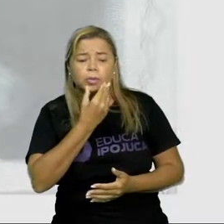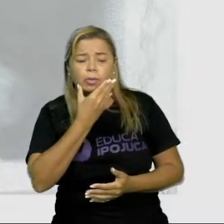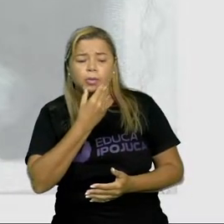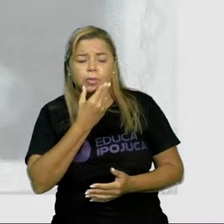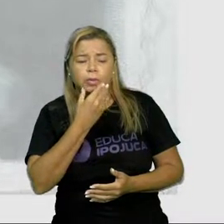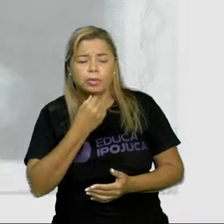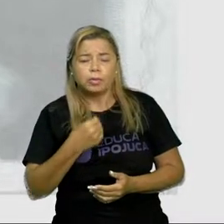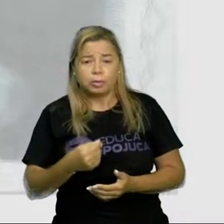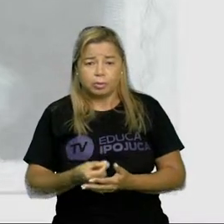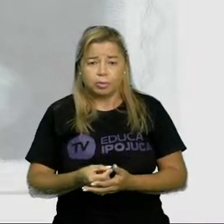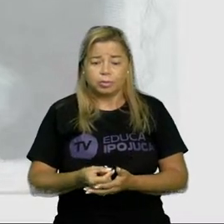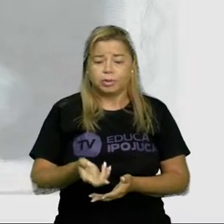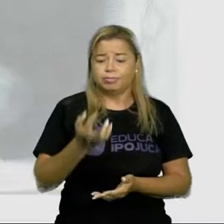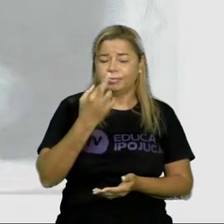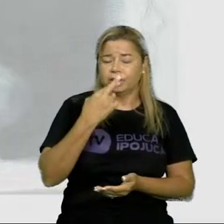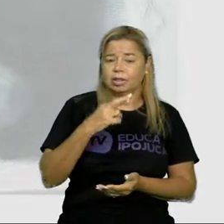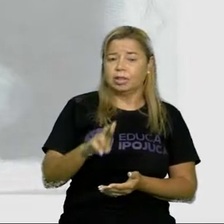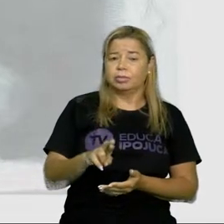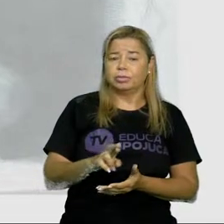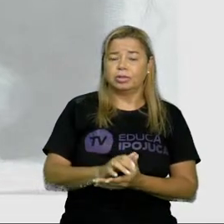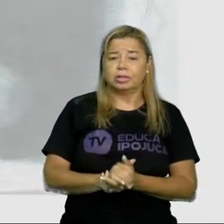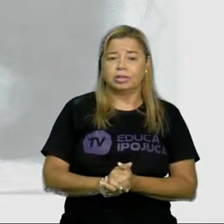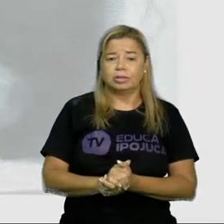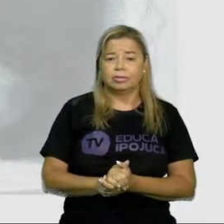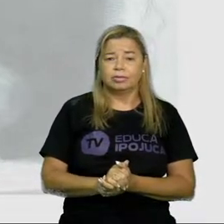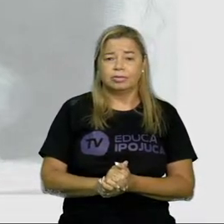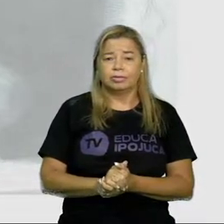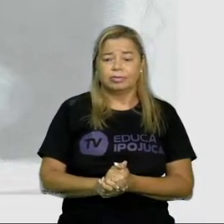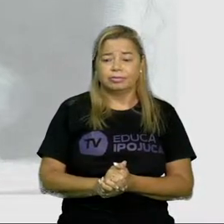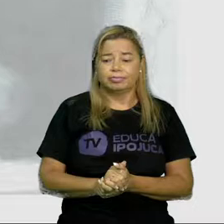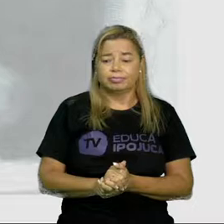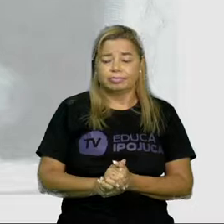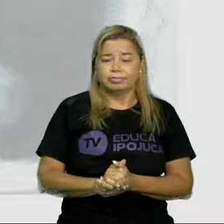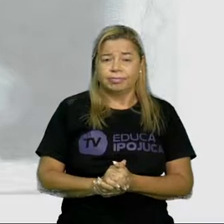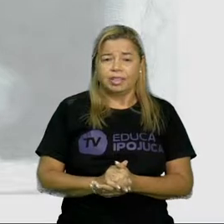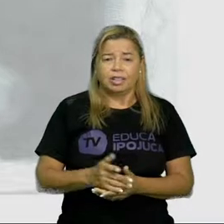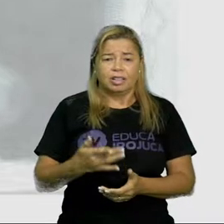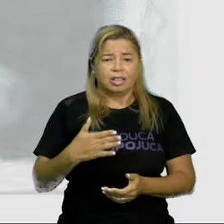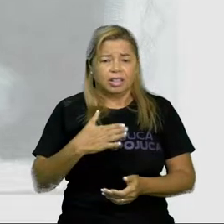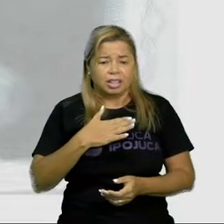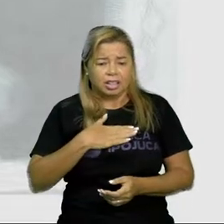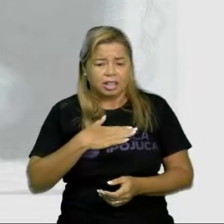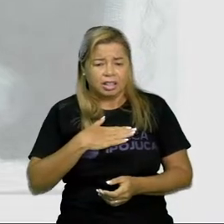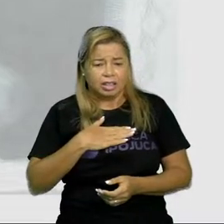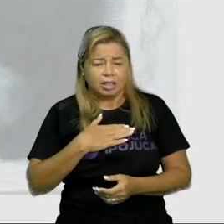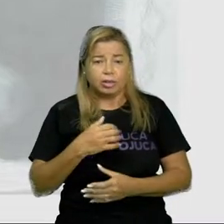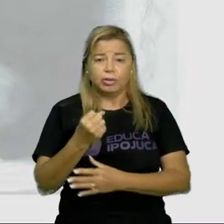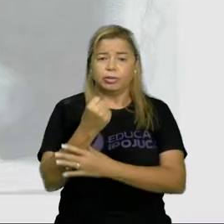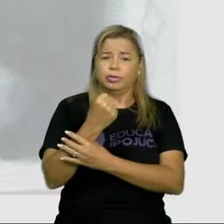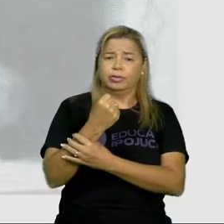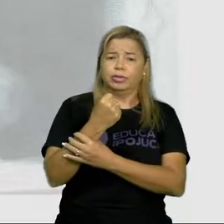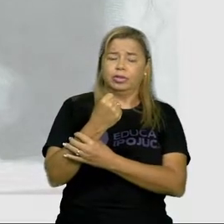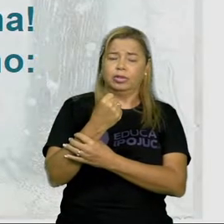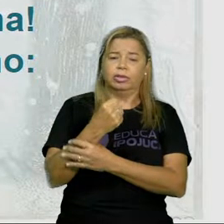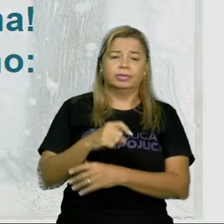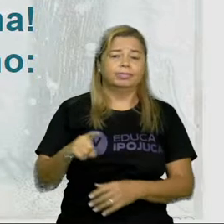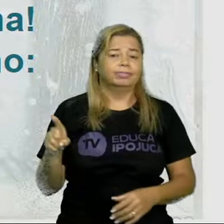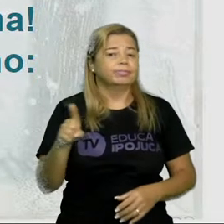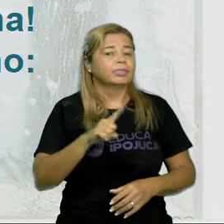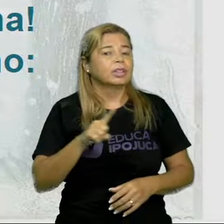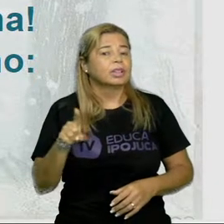trabalho respondeu apenas mais forte do que eu, é a morte que me mata